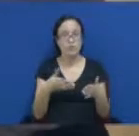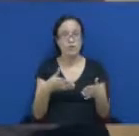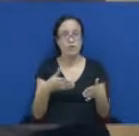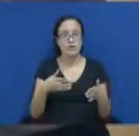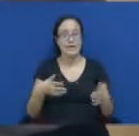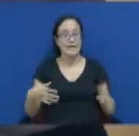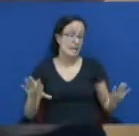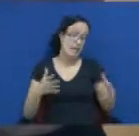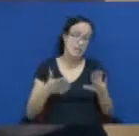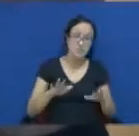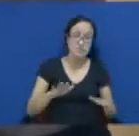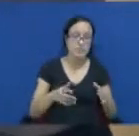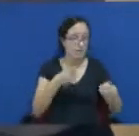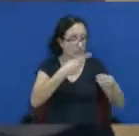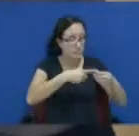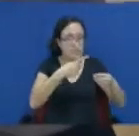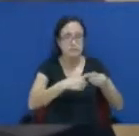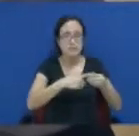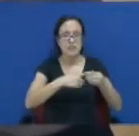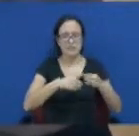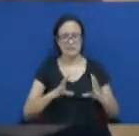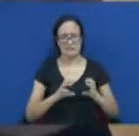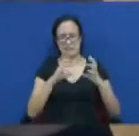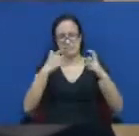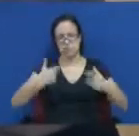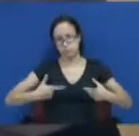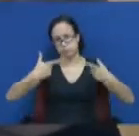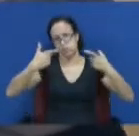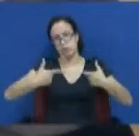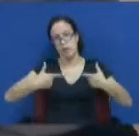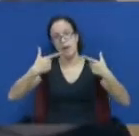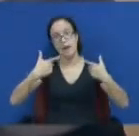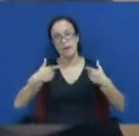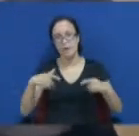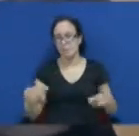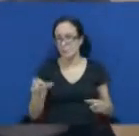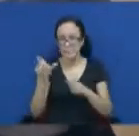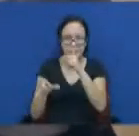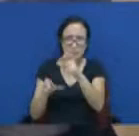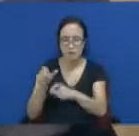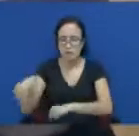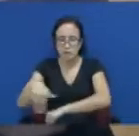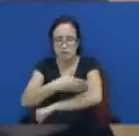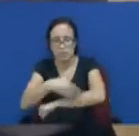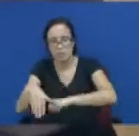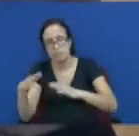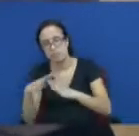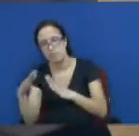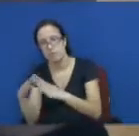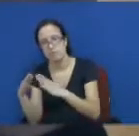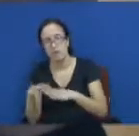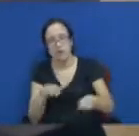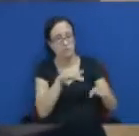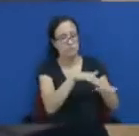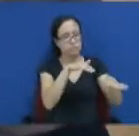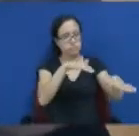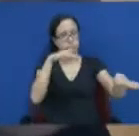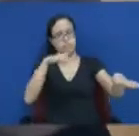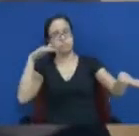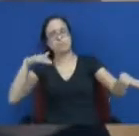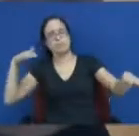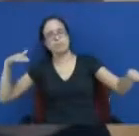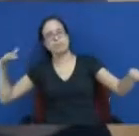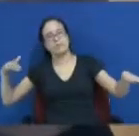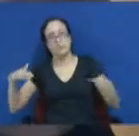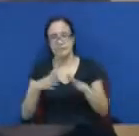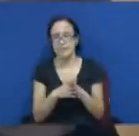alta quantidade, né, de população de rua, quando ela tem trânsito cada vez mais complicado, mobilidade urbana